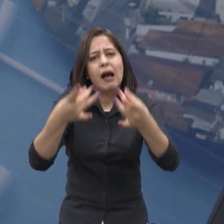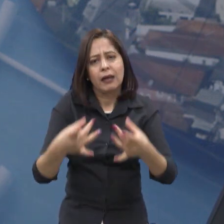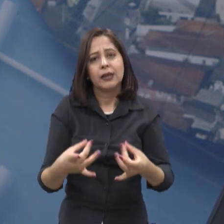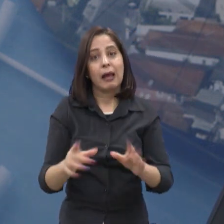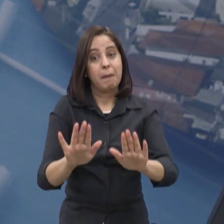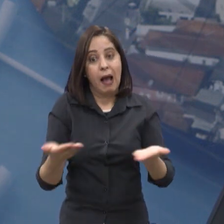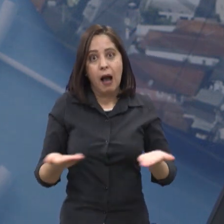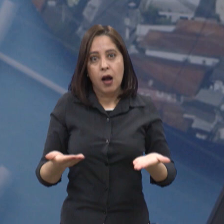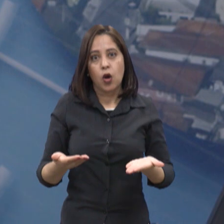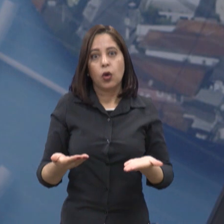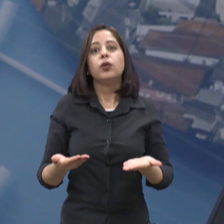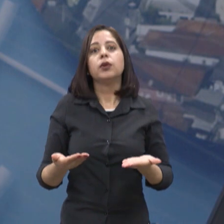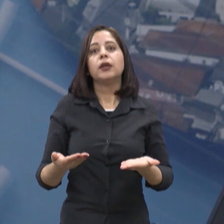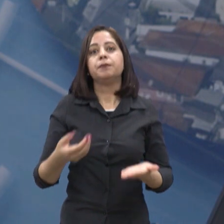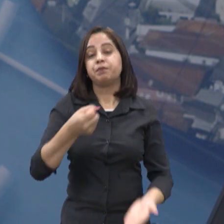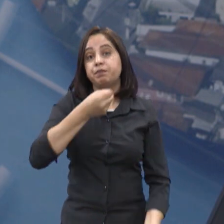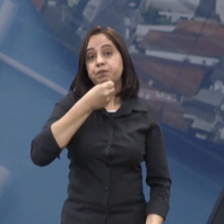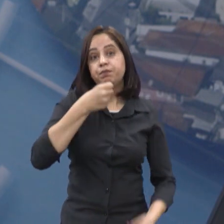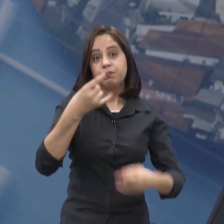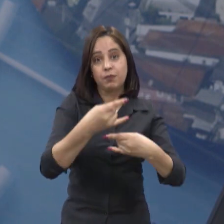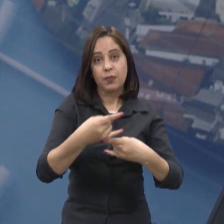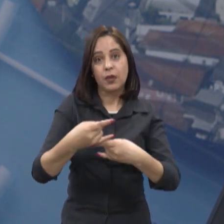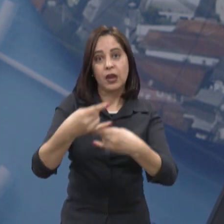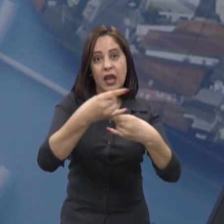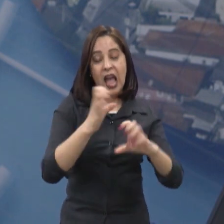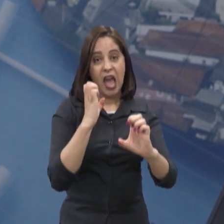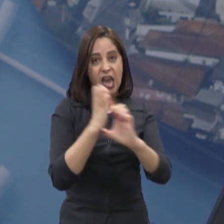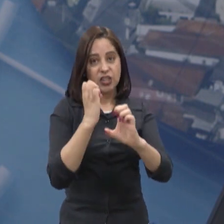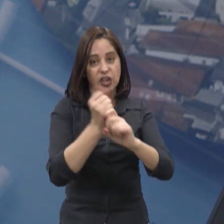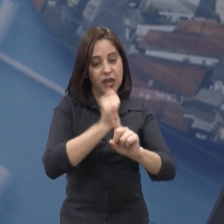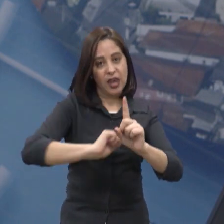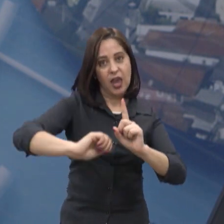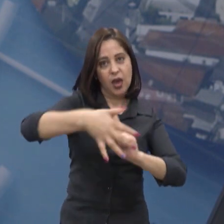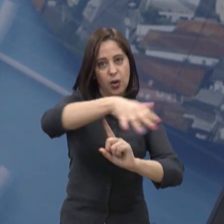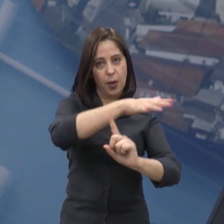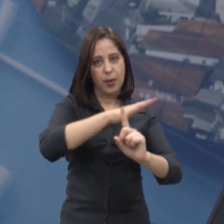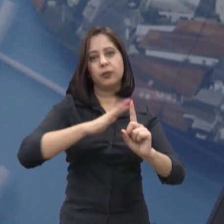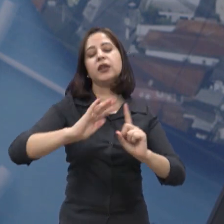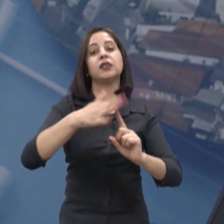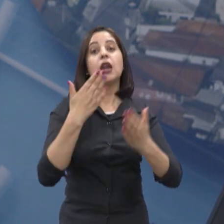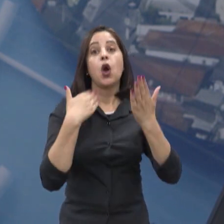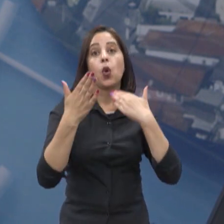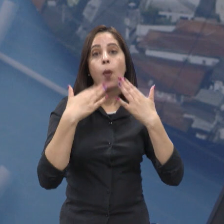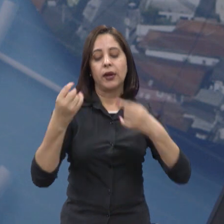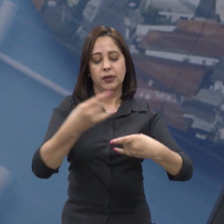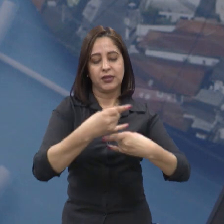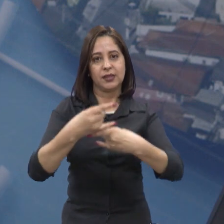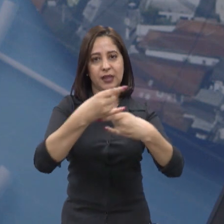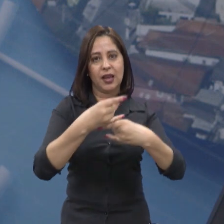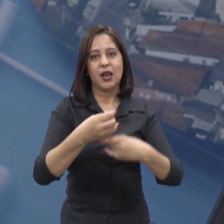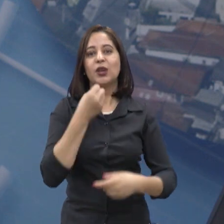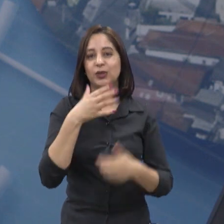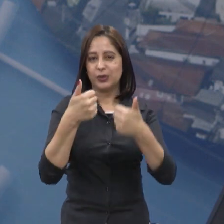mas agora eu quero chamar o Arthur Bispo, que é engenheiro ambiental e vai conversar com a gente também, de forma remota. Tudo